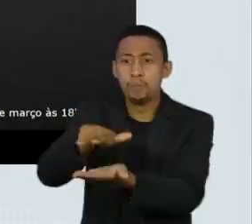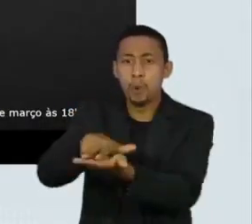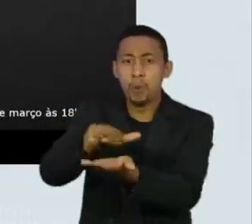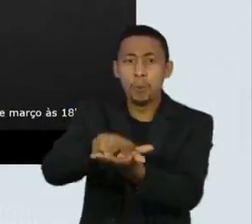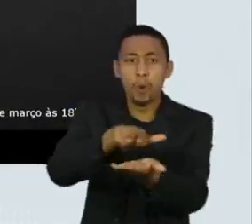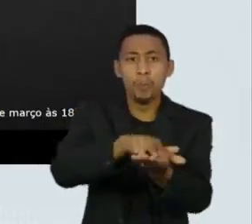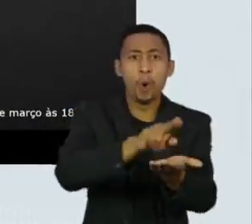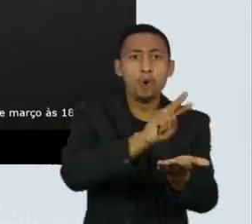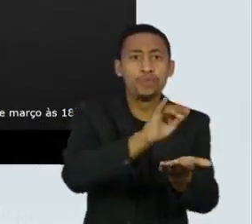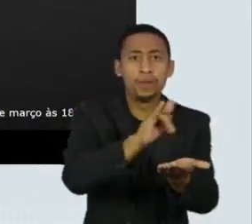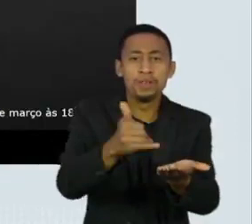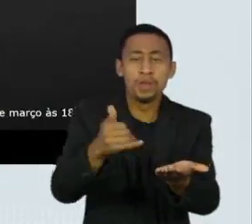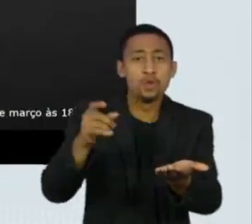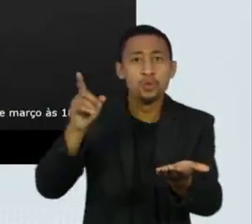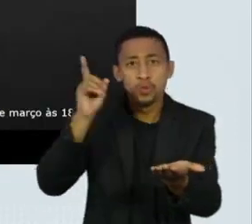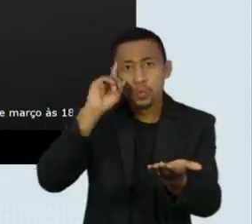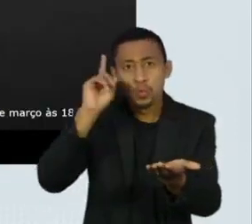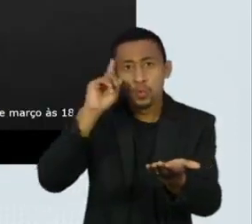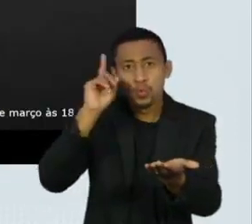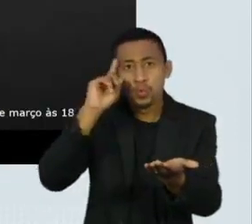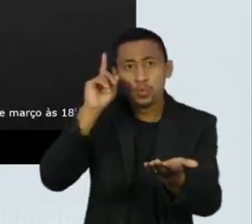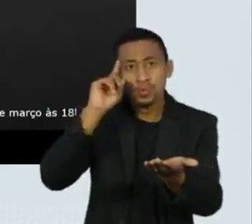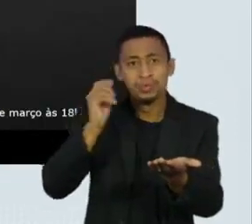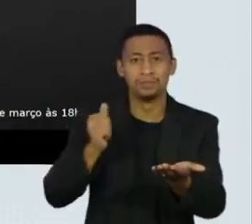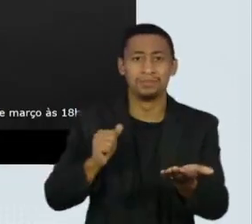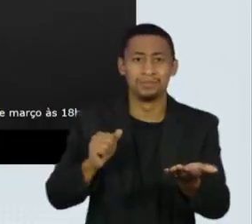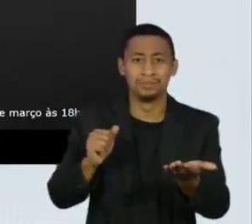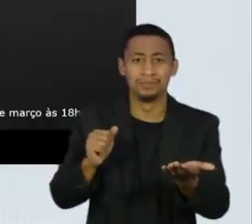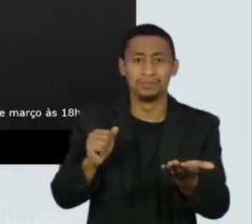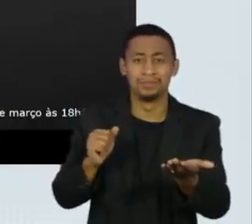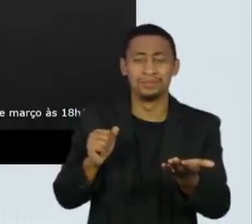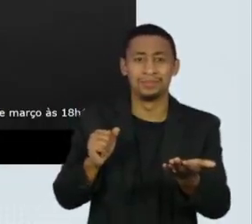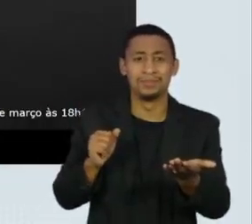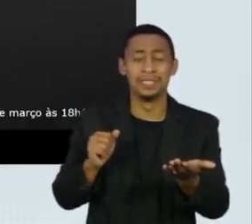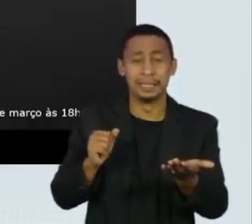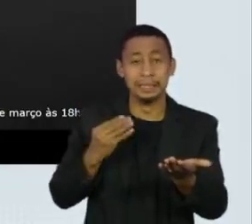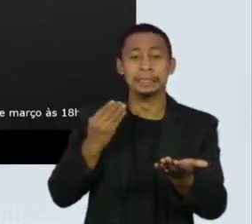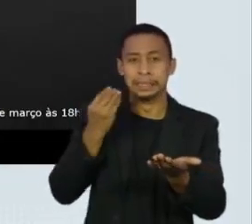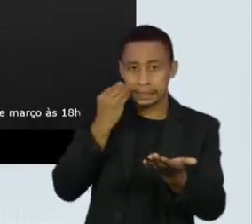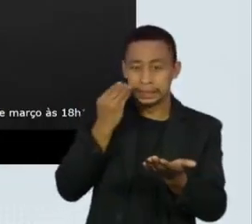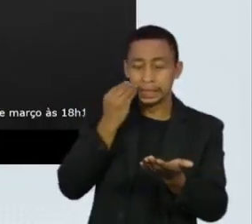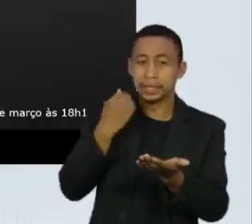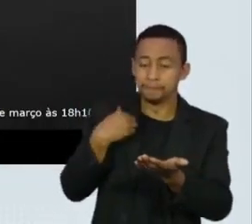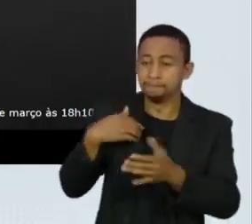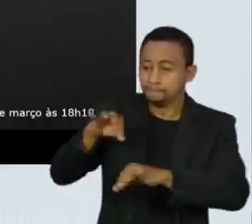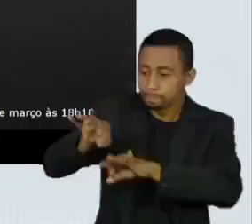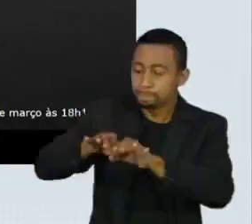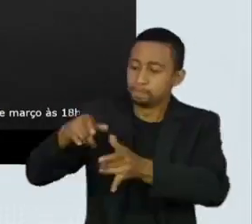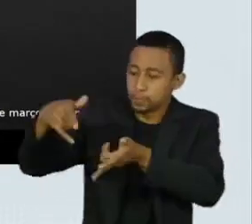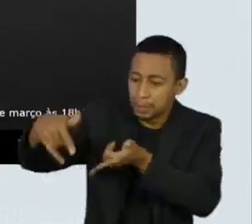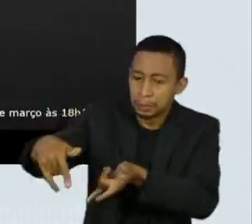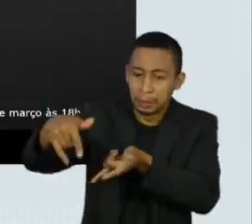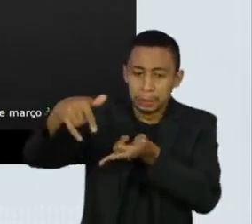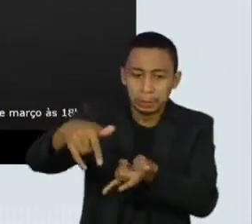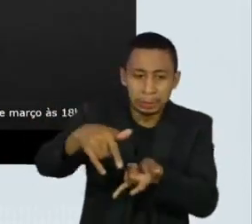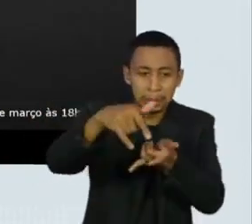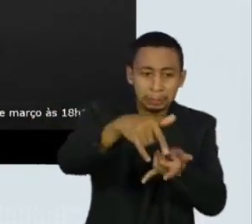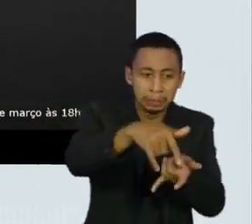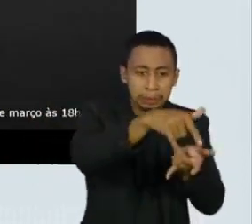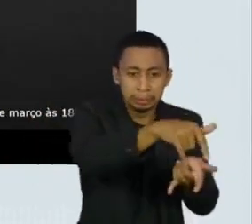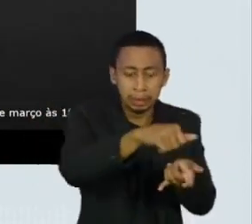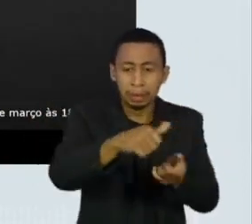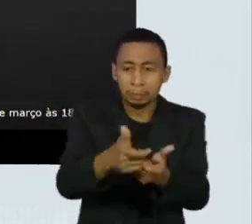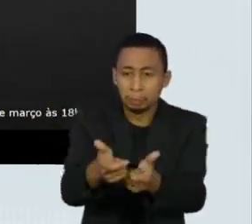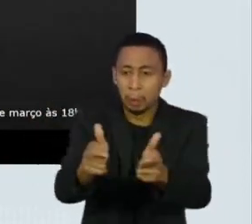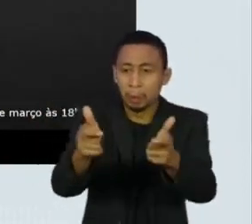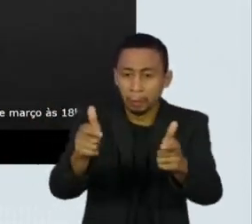terapia intensiva a cada dia. Por mais que estejamos aumentando o número de leitos, da última